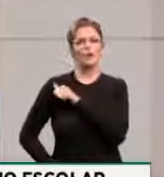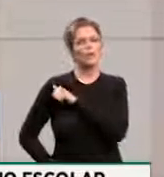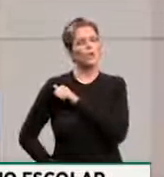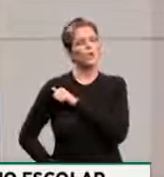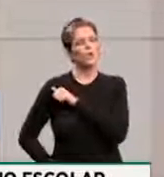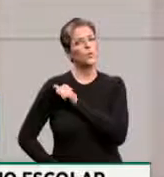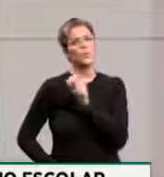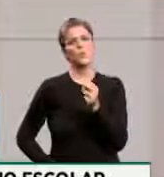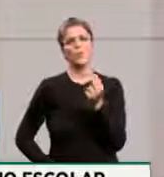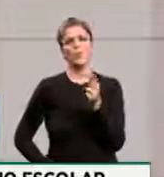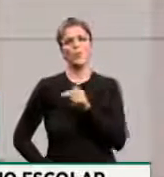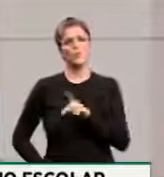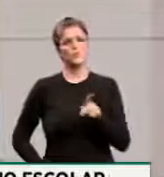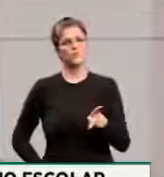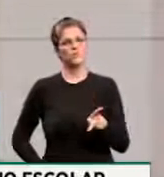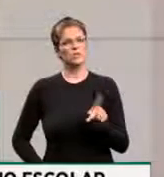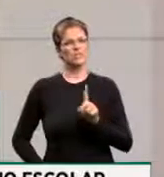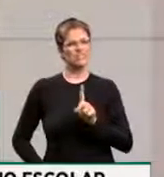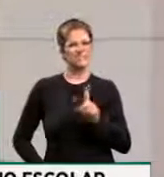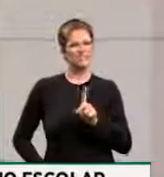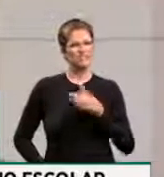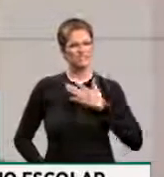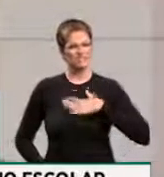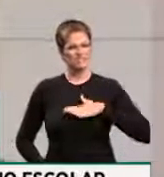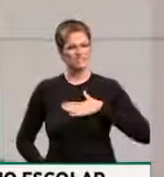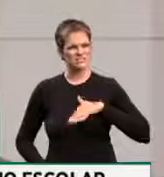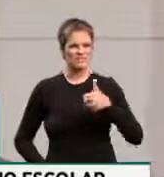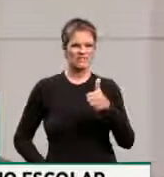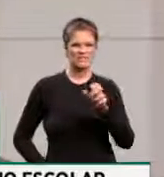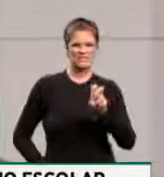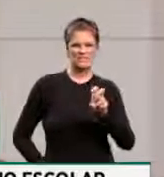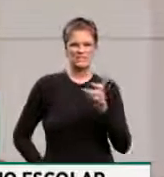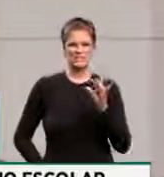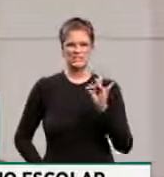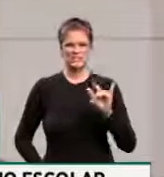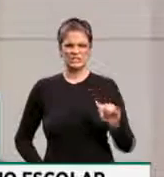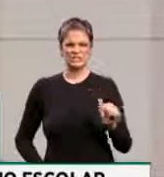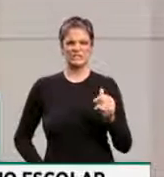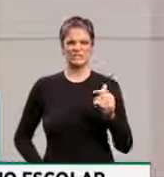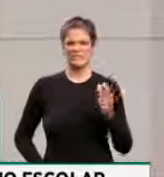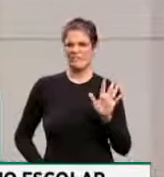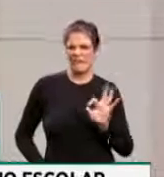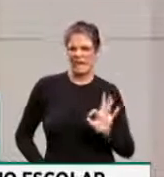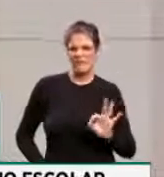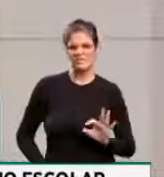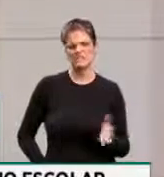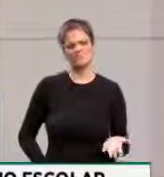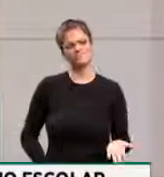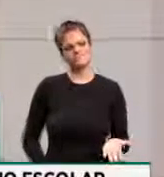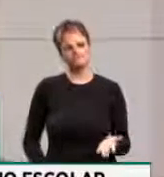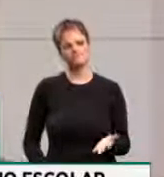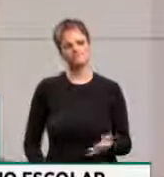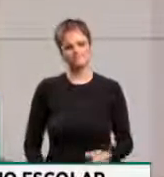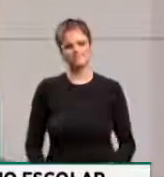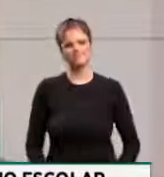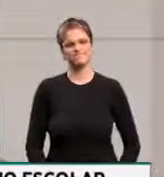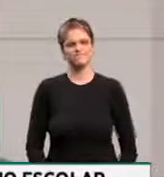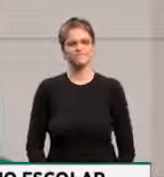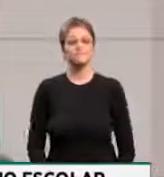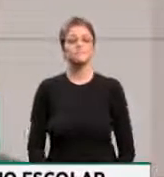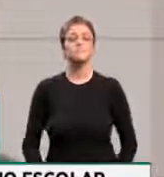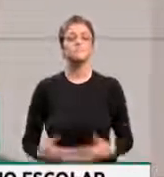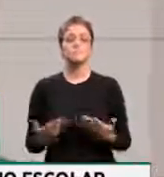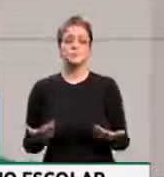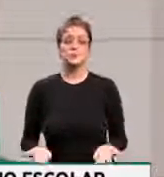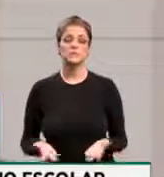que não houvesse um intervalo mínimo entre uma série e outra, entre um ano e outro. Por isso, cumprimentando o deputado